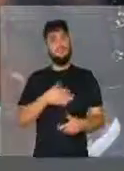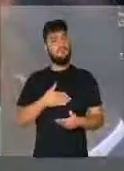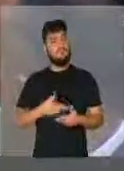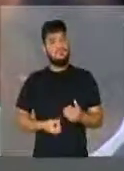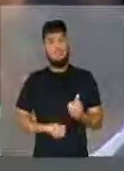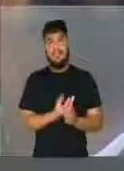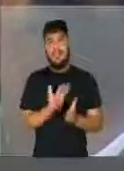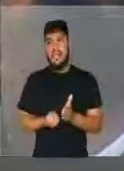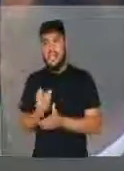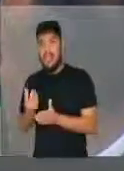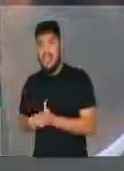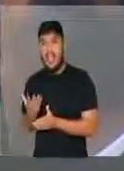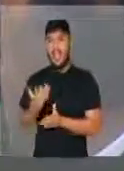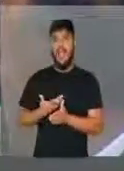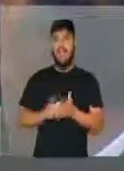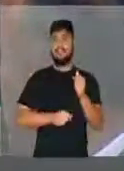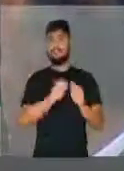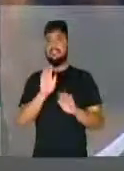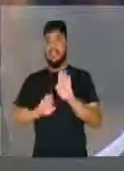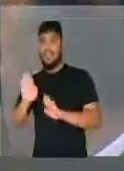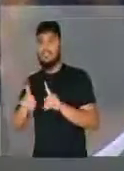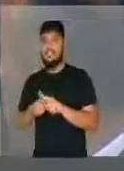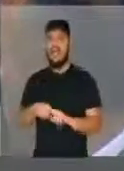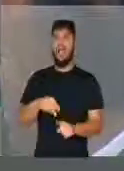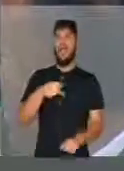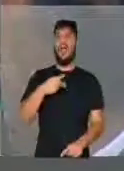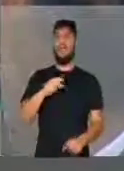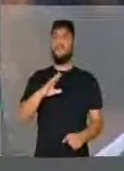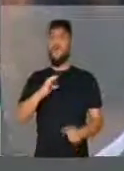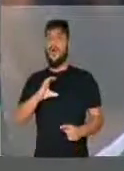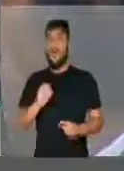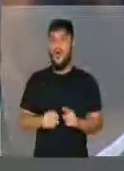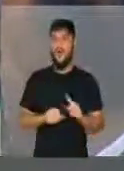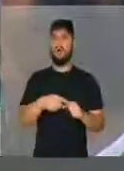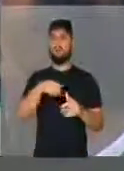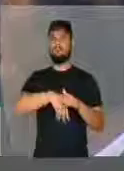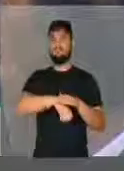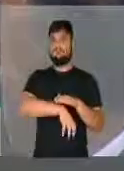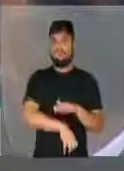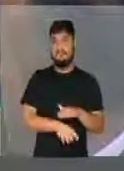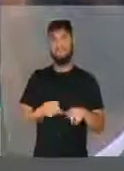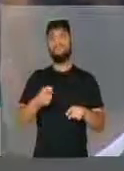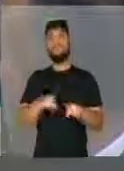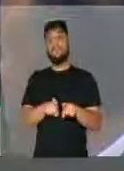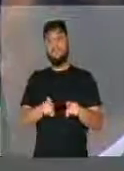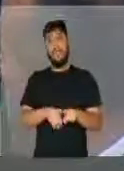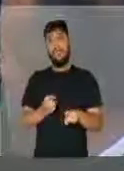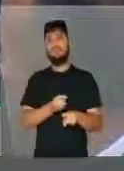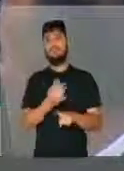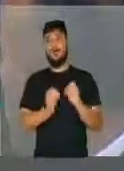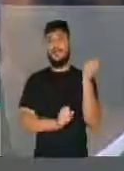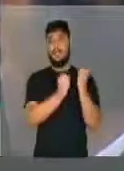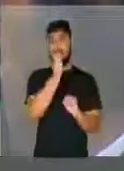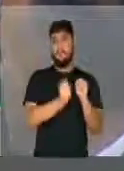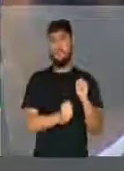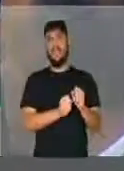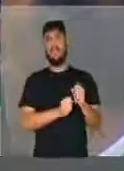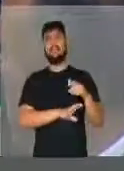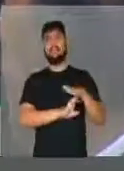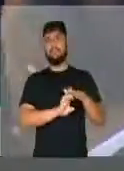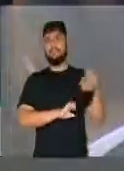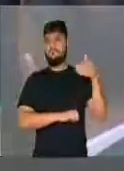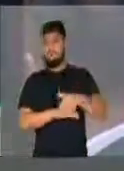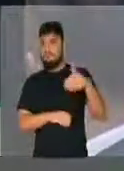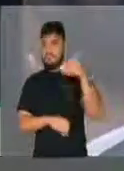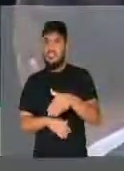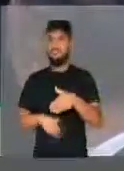quanto mais licitações forem feitas, quanto mais petroleiras explorarem o petróleo e gás do